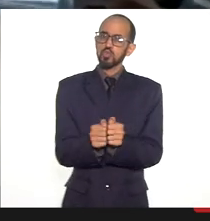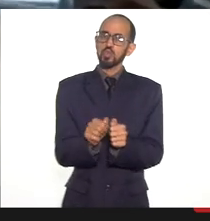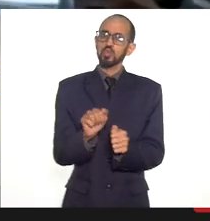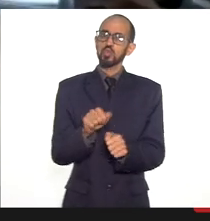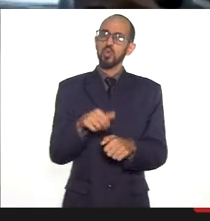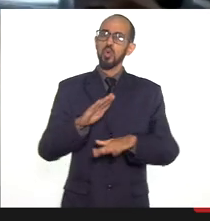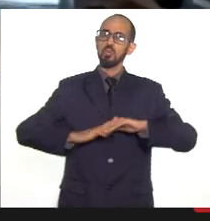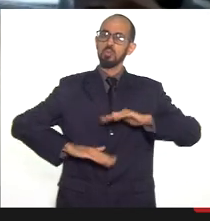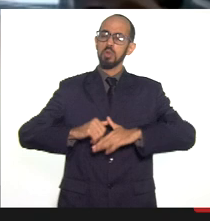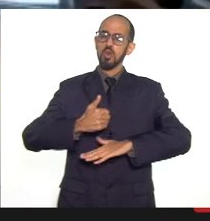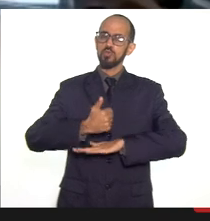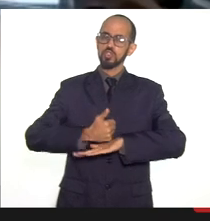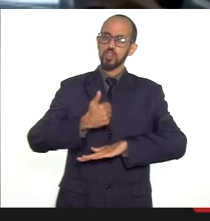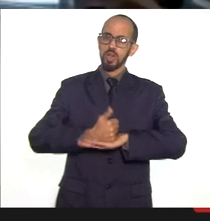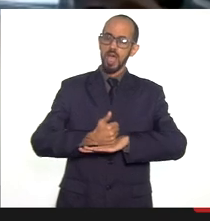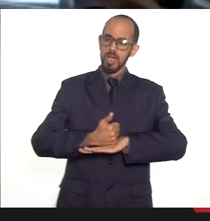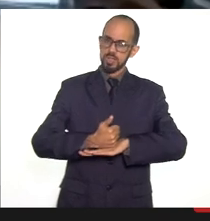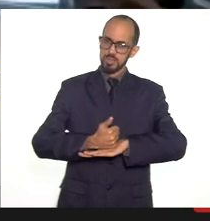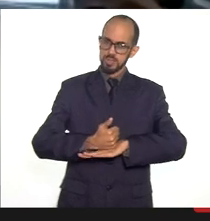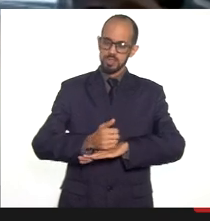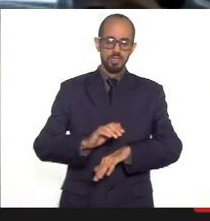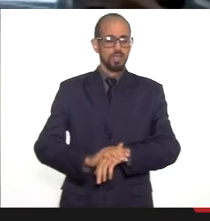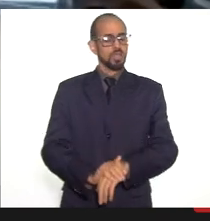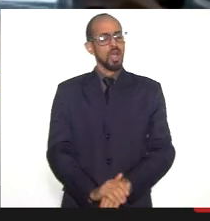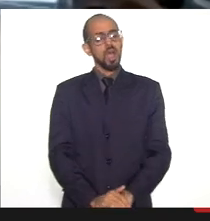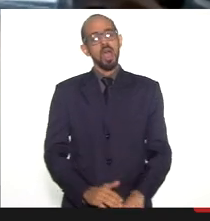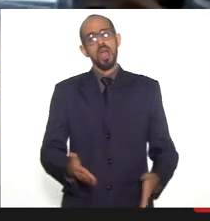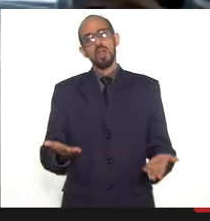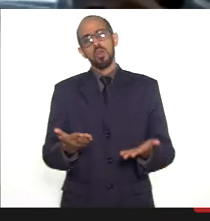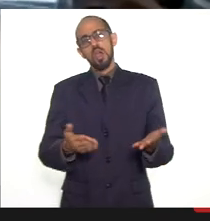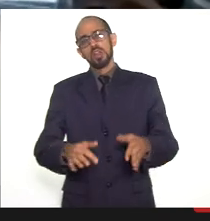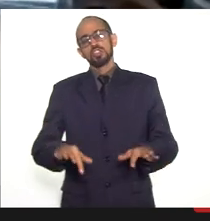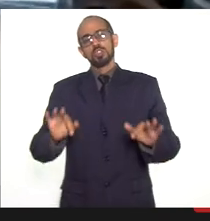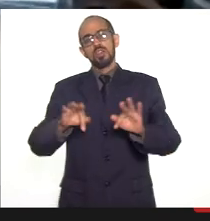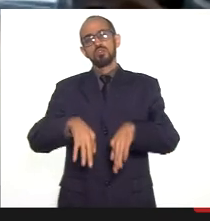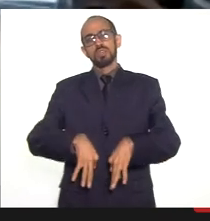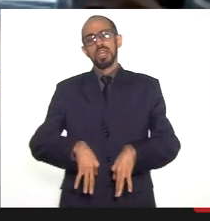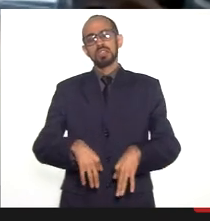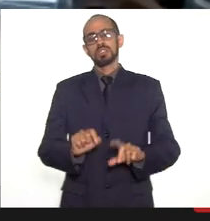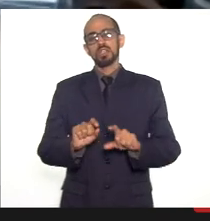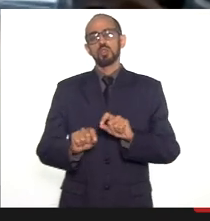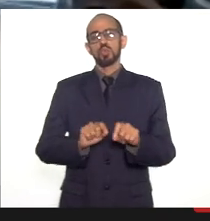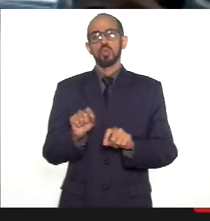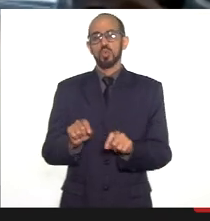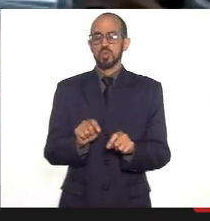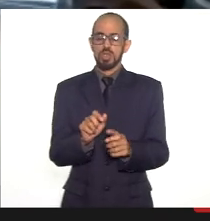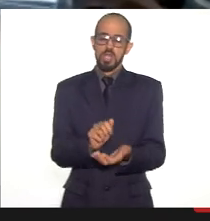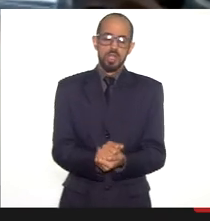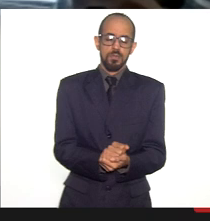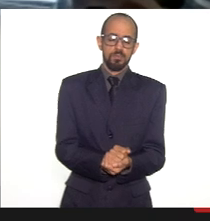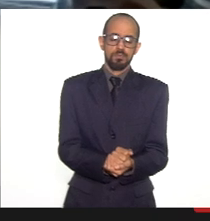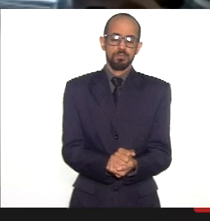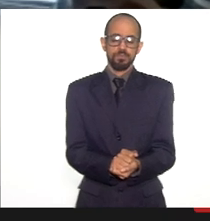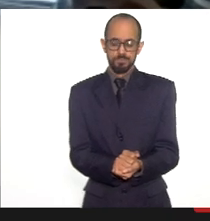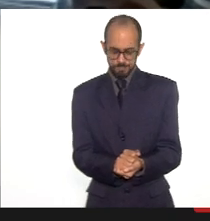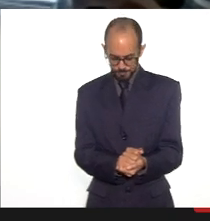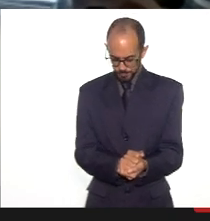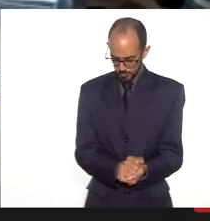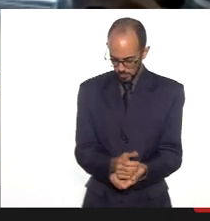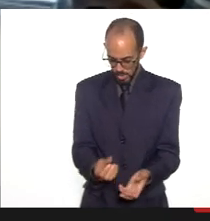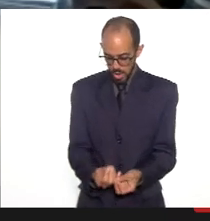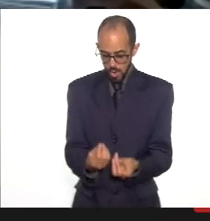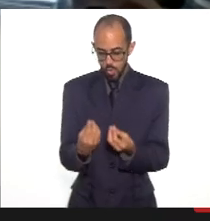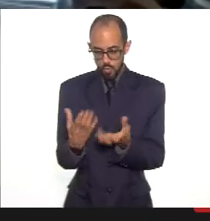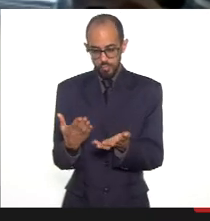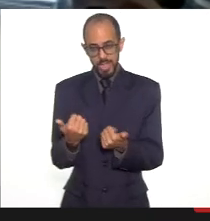os cenários todos, a gente só está na fase agora de finalização de oferta